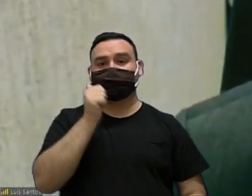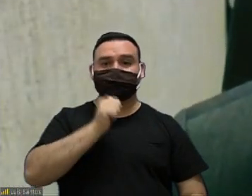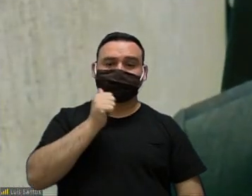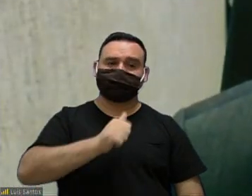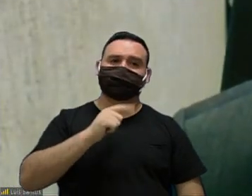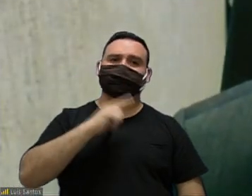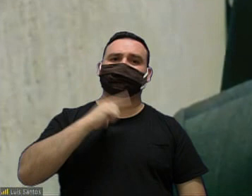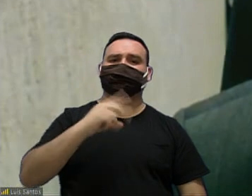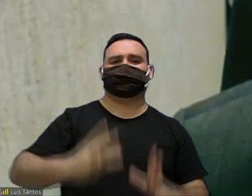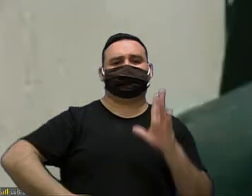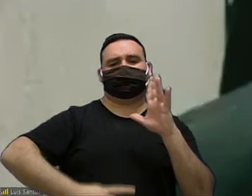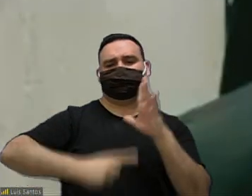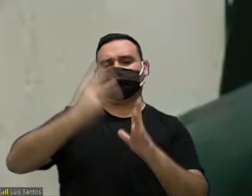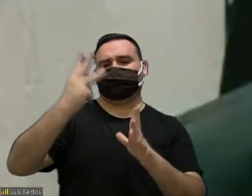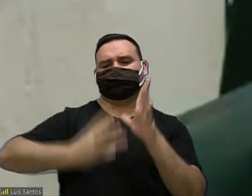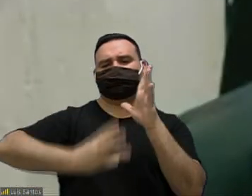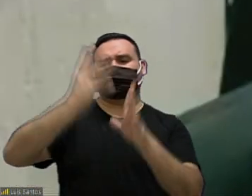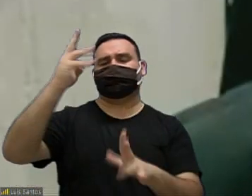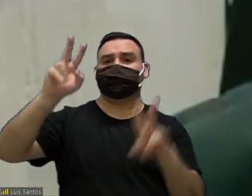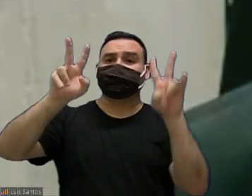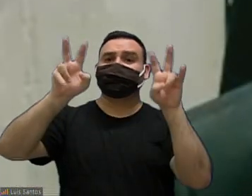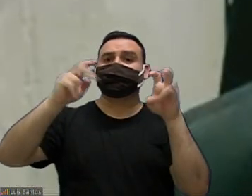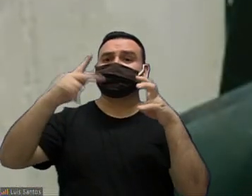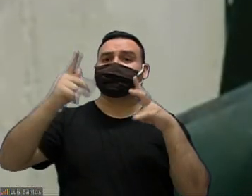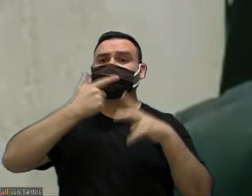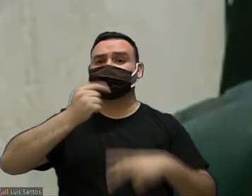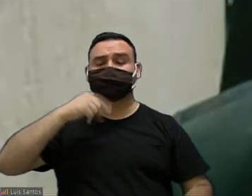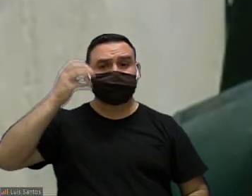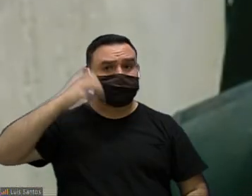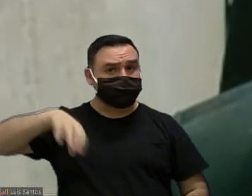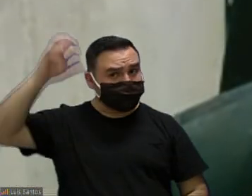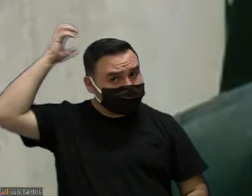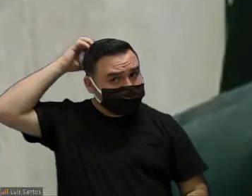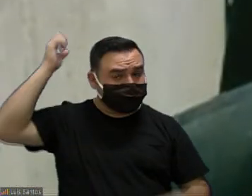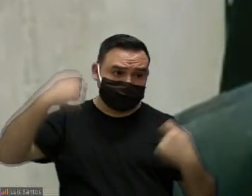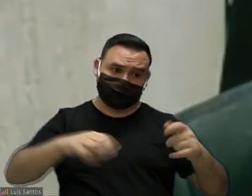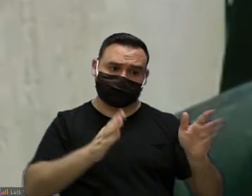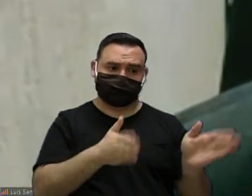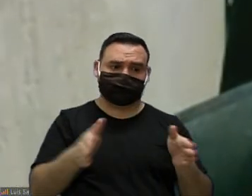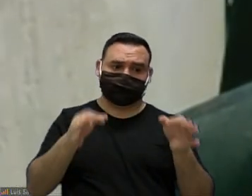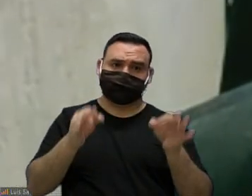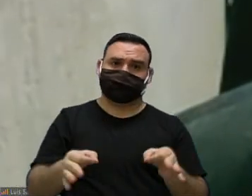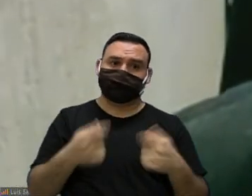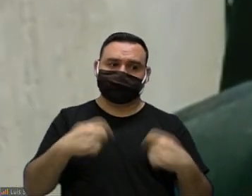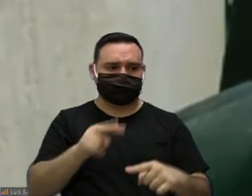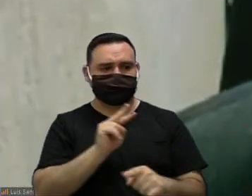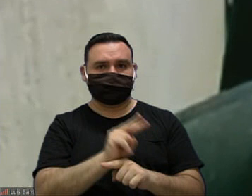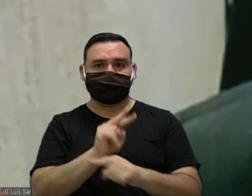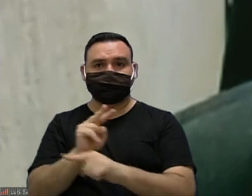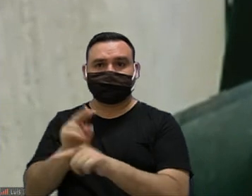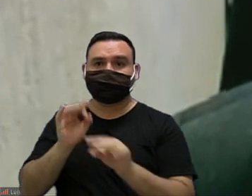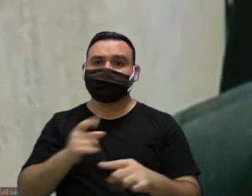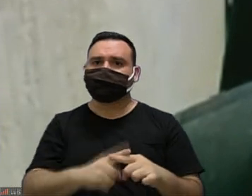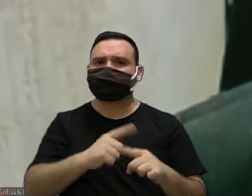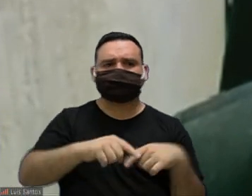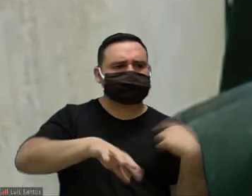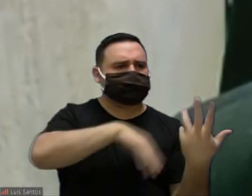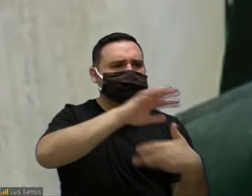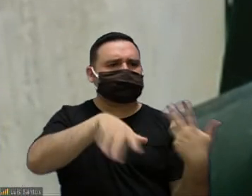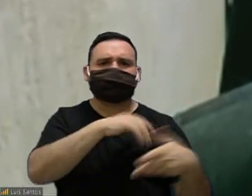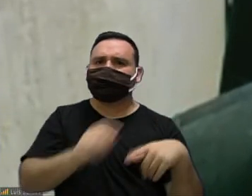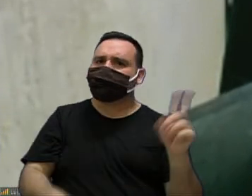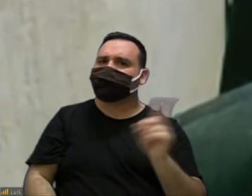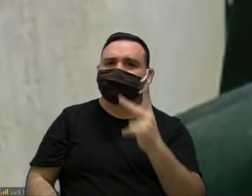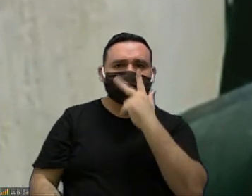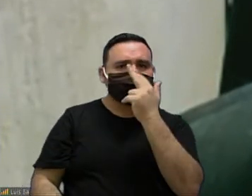falado 3, 4 vezes no tema do Pérez é preciso que haja um certo controle para que não haja não fique